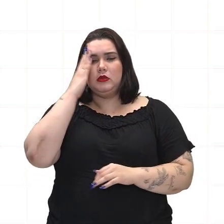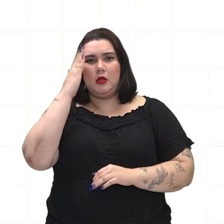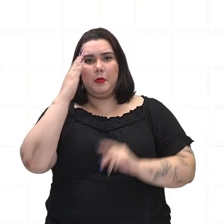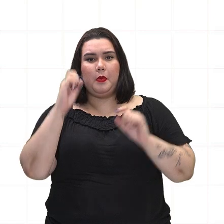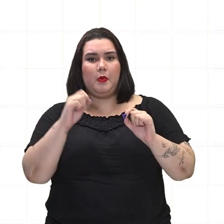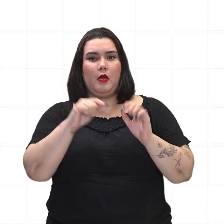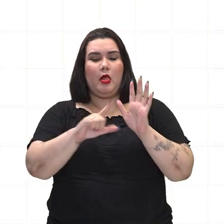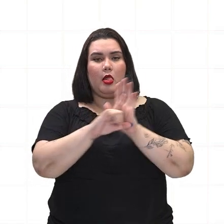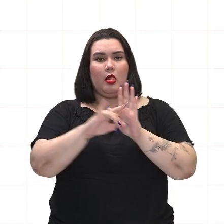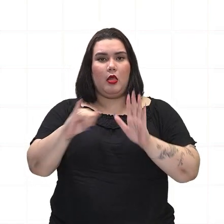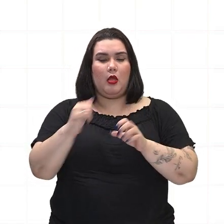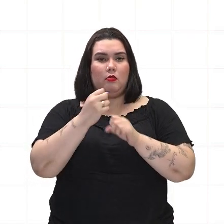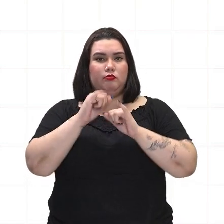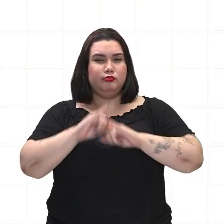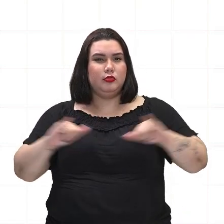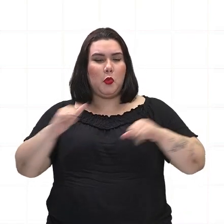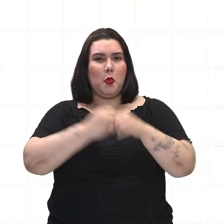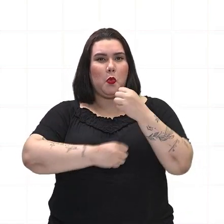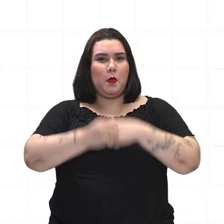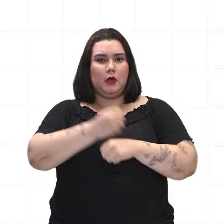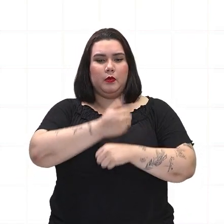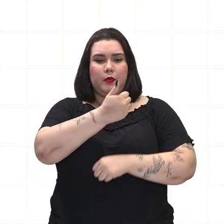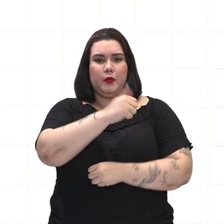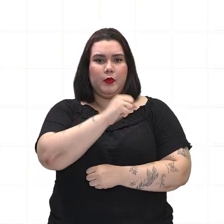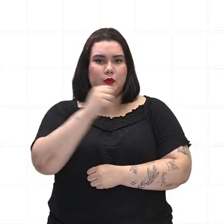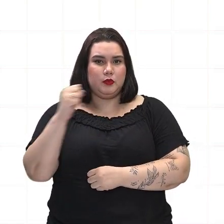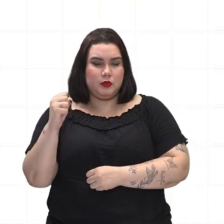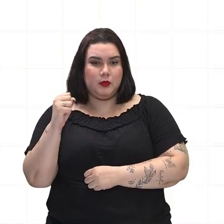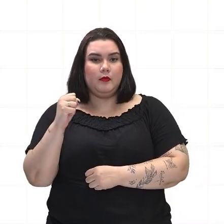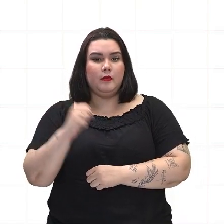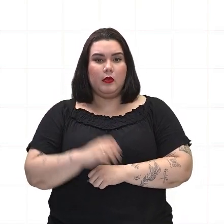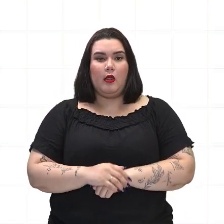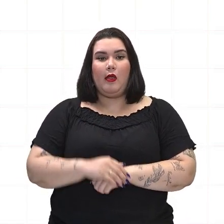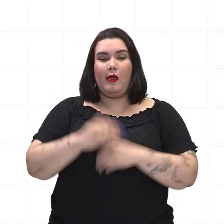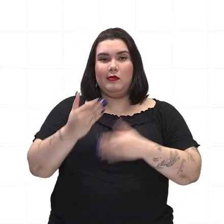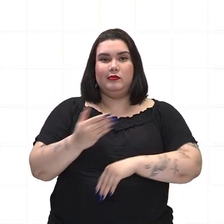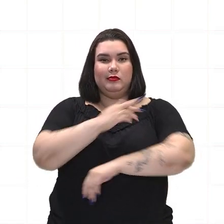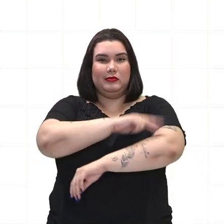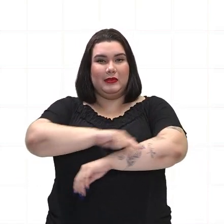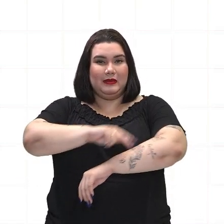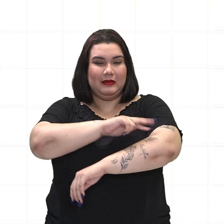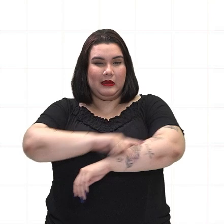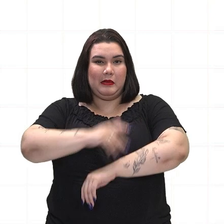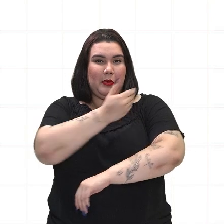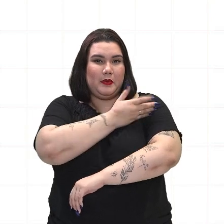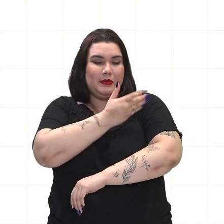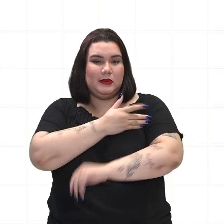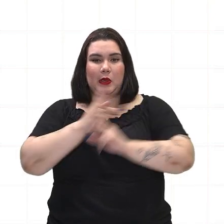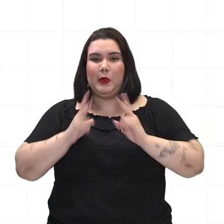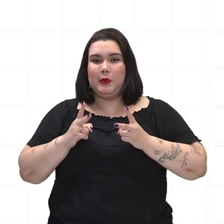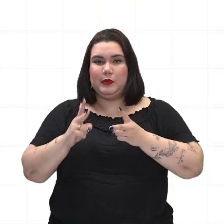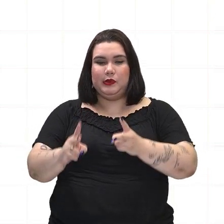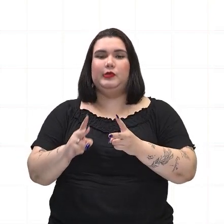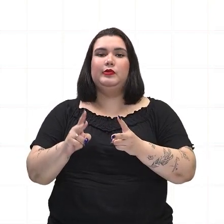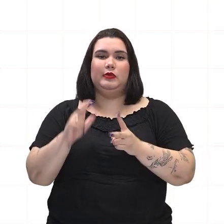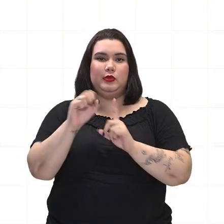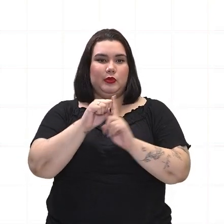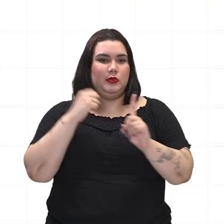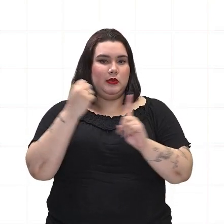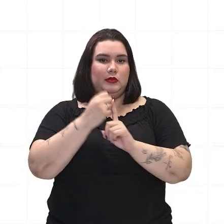foi promulgada lá em 1888, a discriminação racial persistiu em várias esferas da sociedade